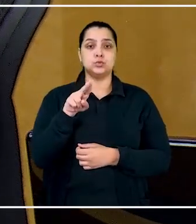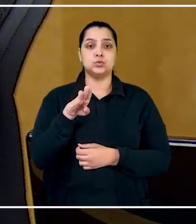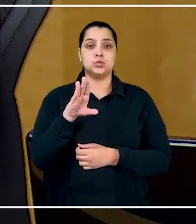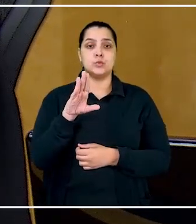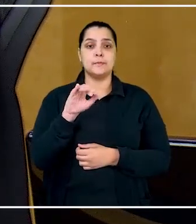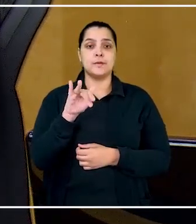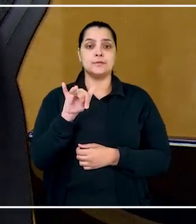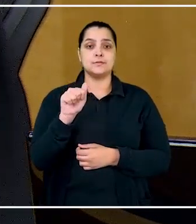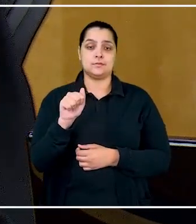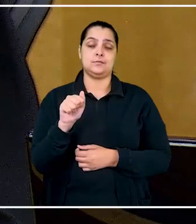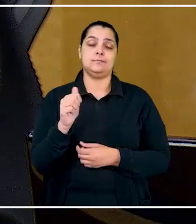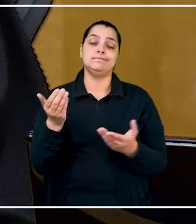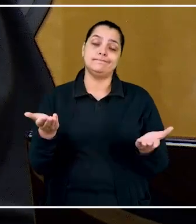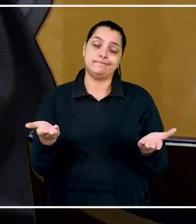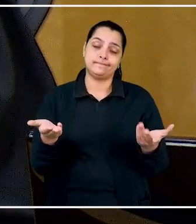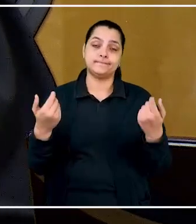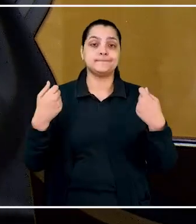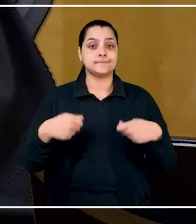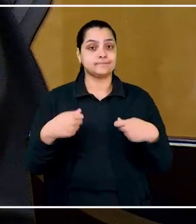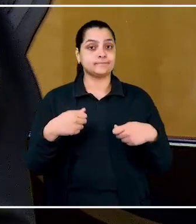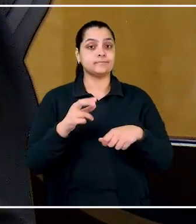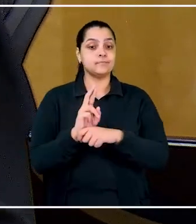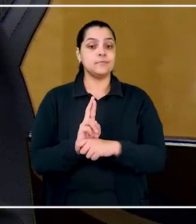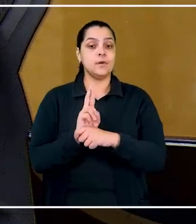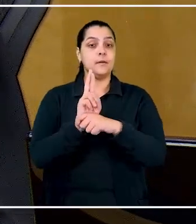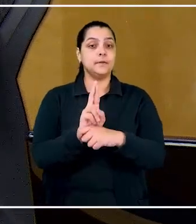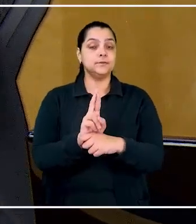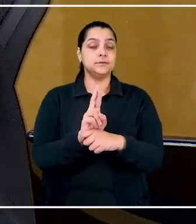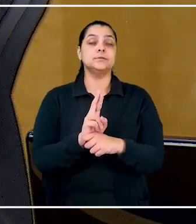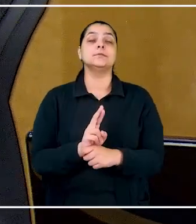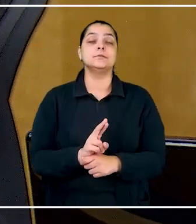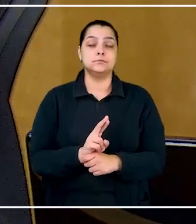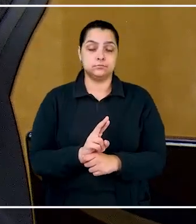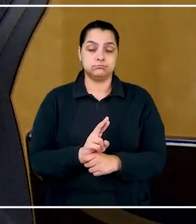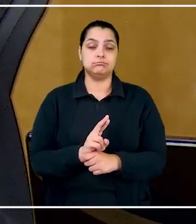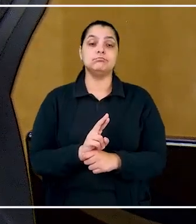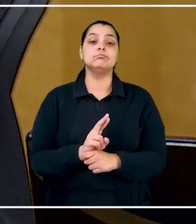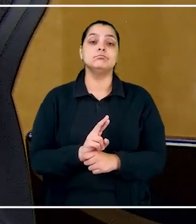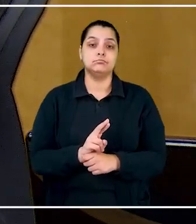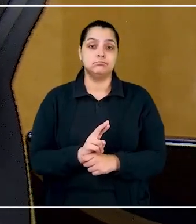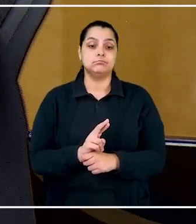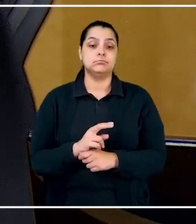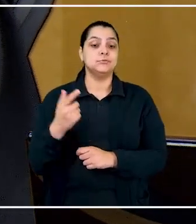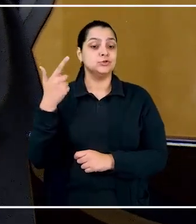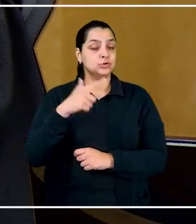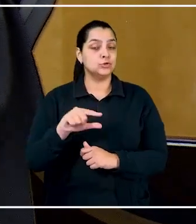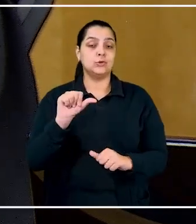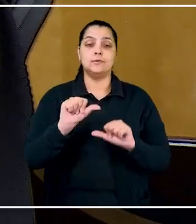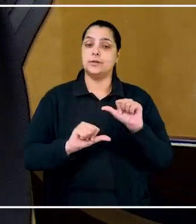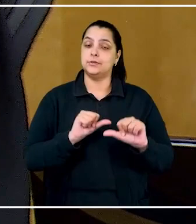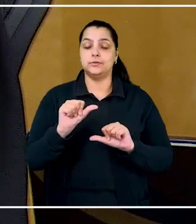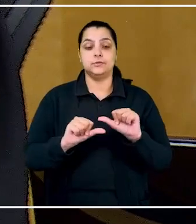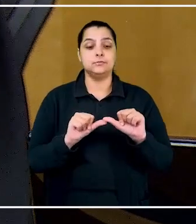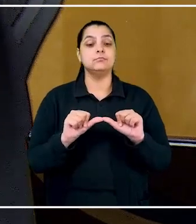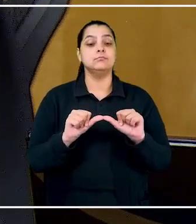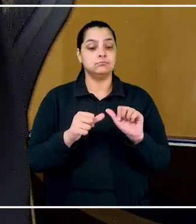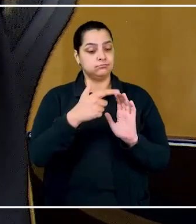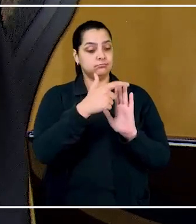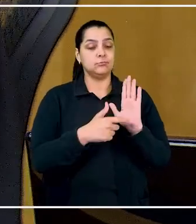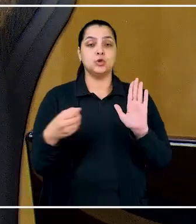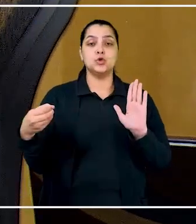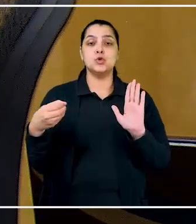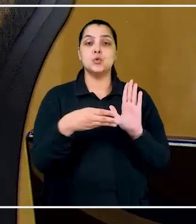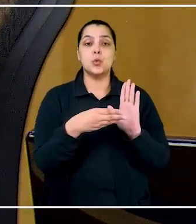de sucumbência. É preciso que esta representação seja, uma vez mais, ratificada com a